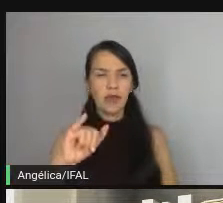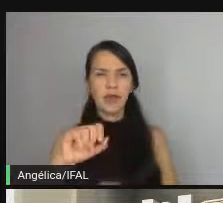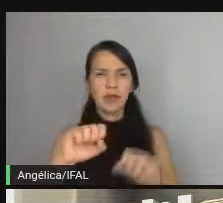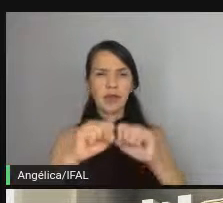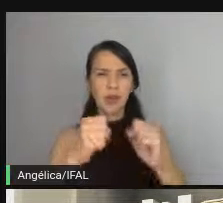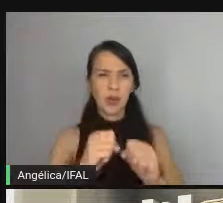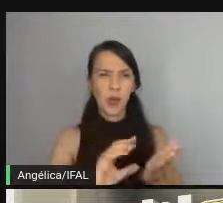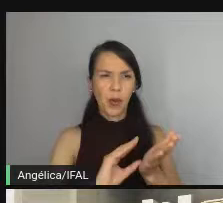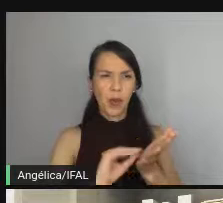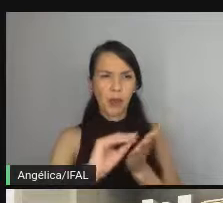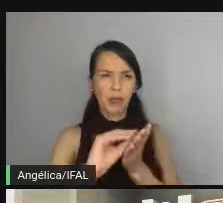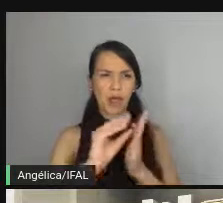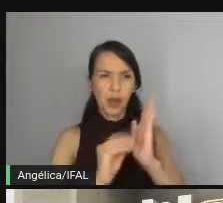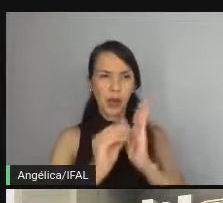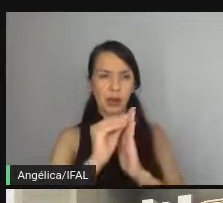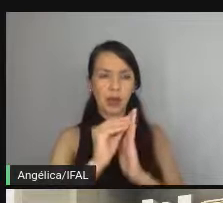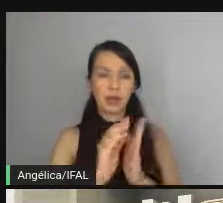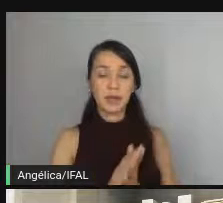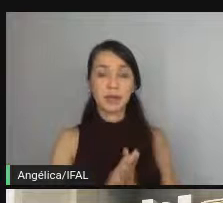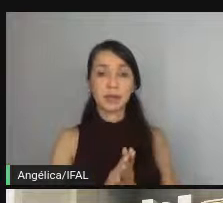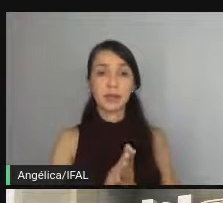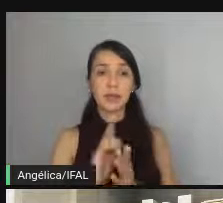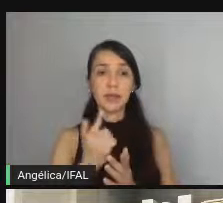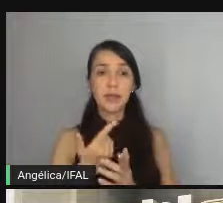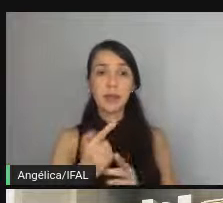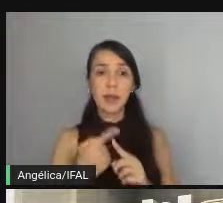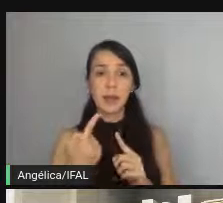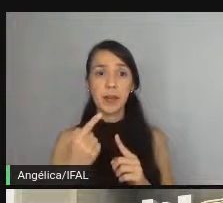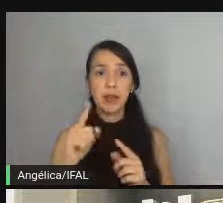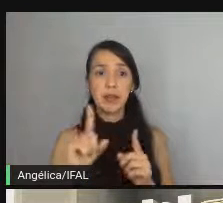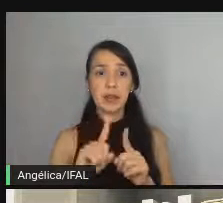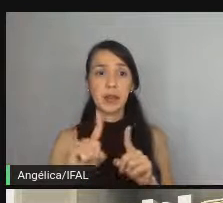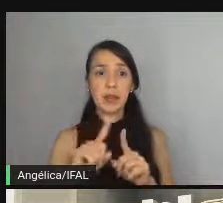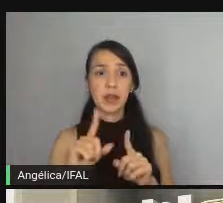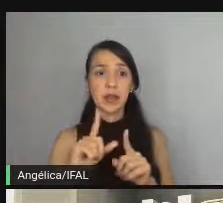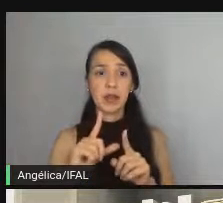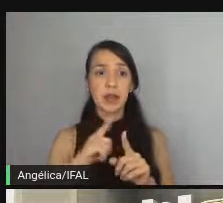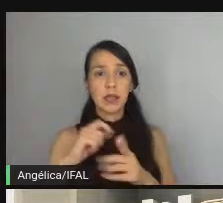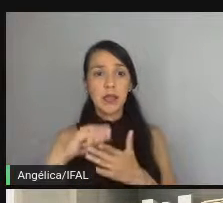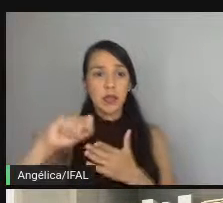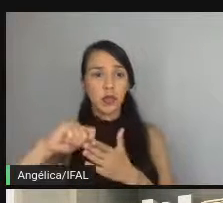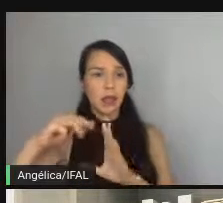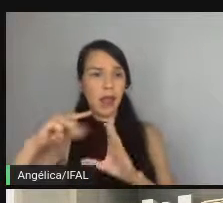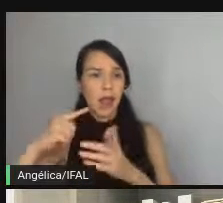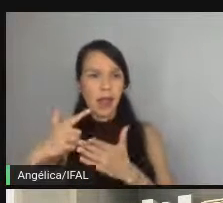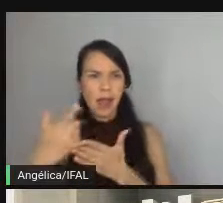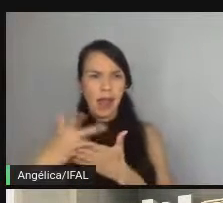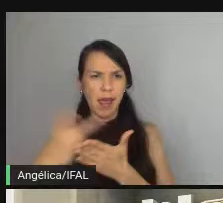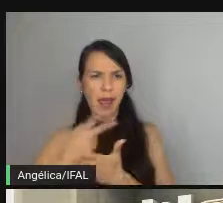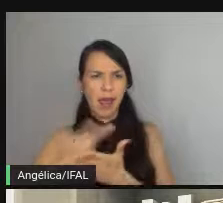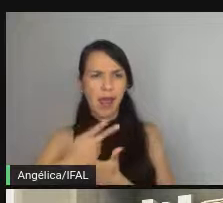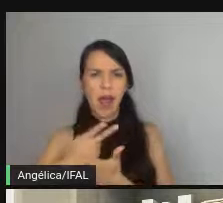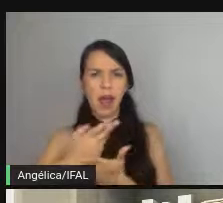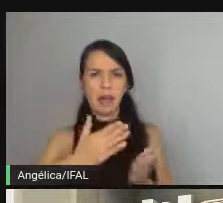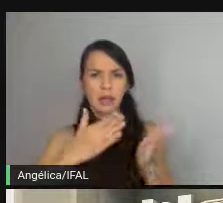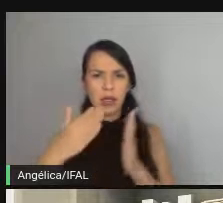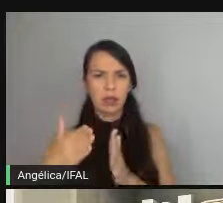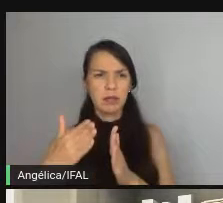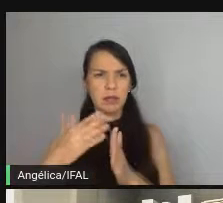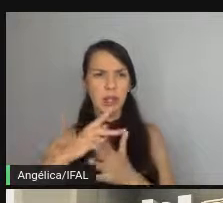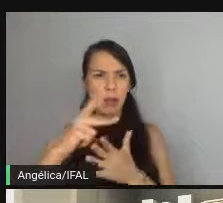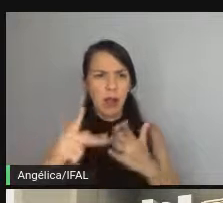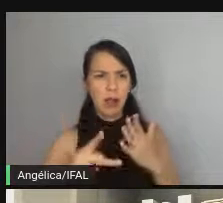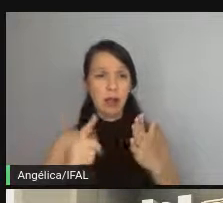copulação mas em Ruby por exemplo ele mesmo que você tenha escrito algo errado um método definido errado ou passagem de parâmetro errada